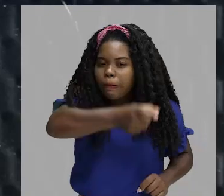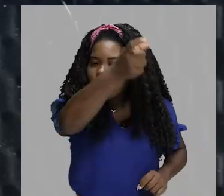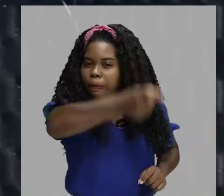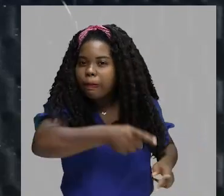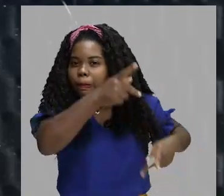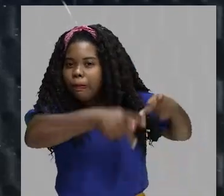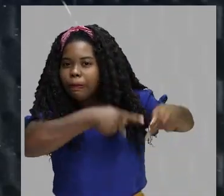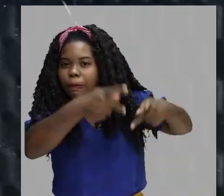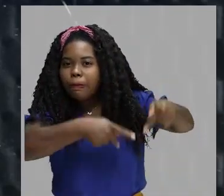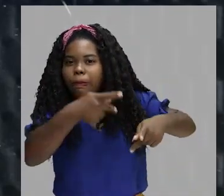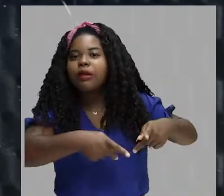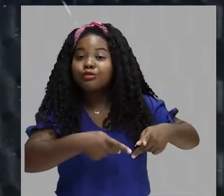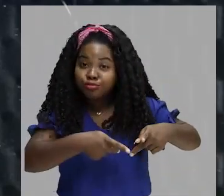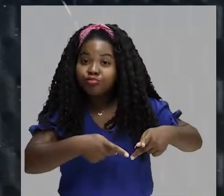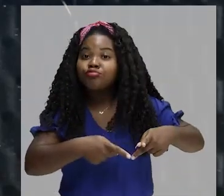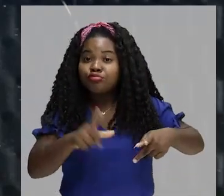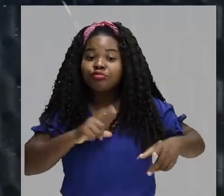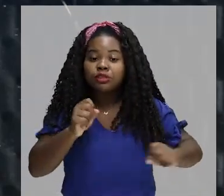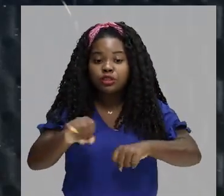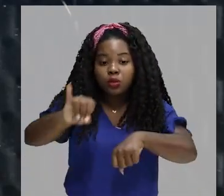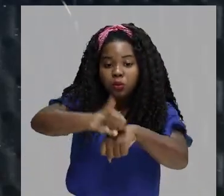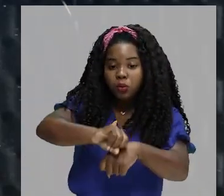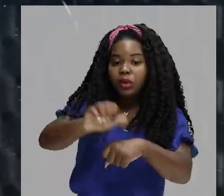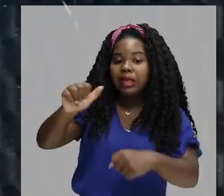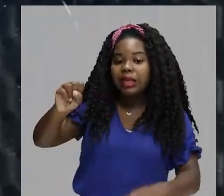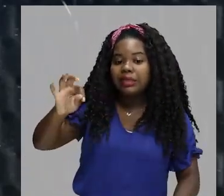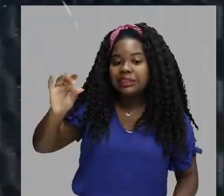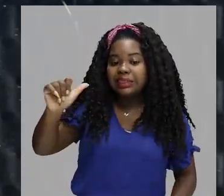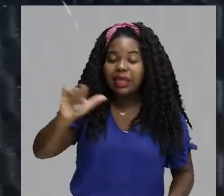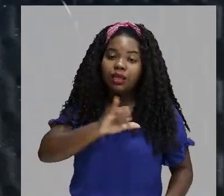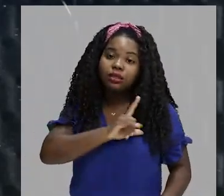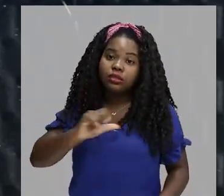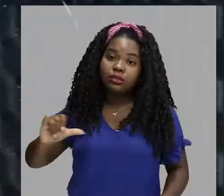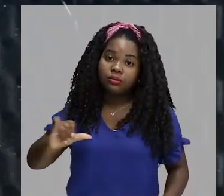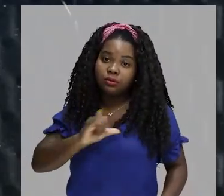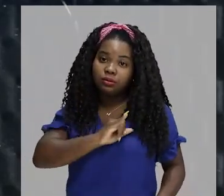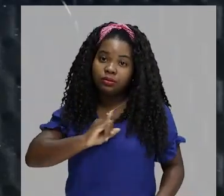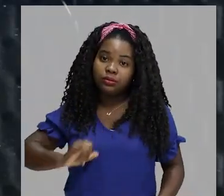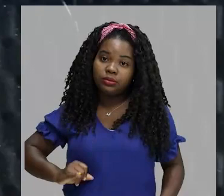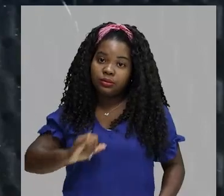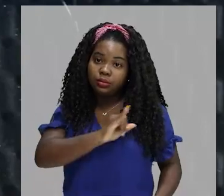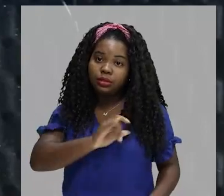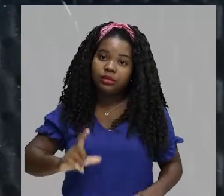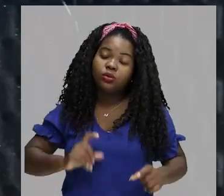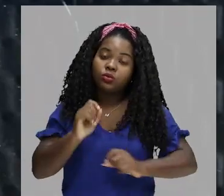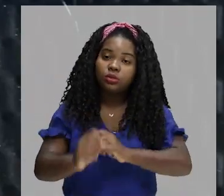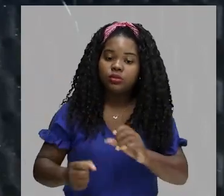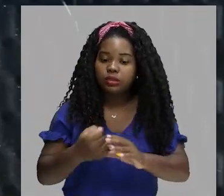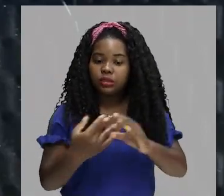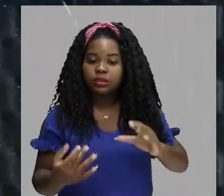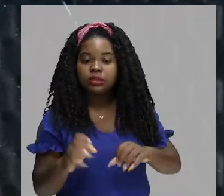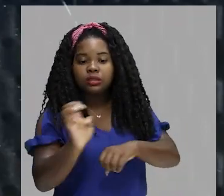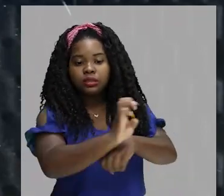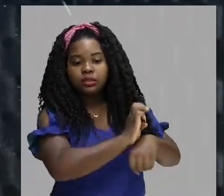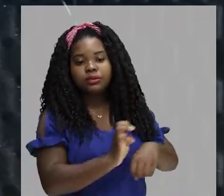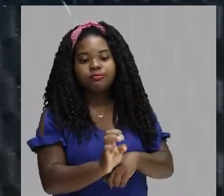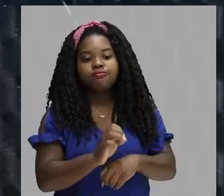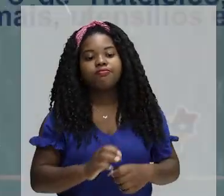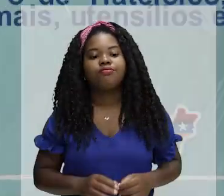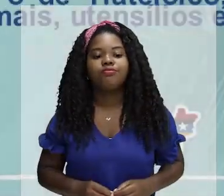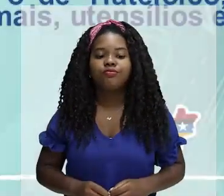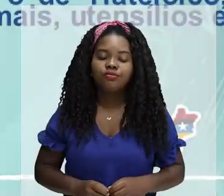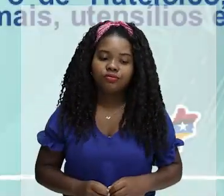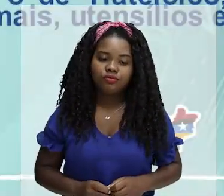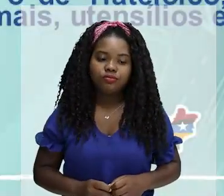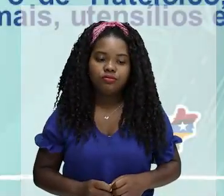mil pessoas habitavam a capital do Império Azteca. Então, nós temos essa característica de Estados com a presença de núcleos urbanos extensos.